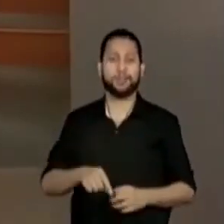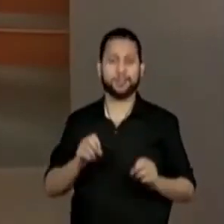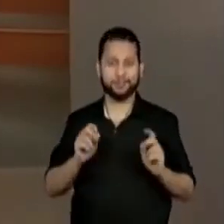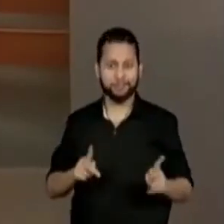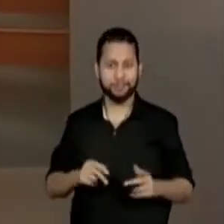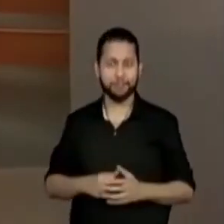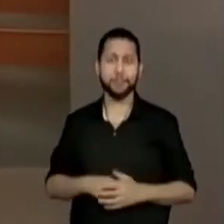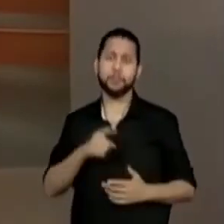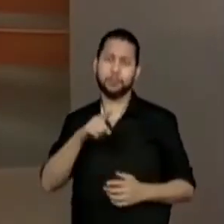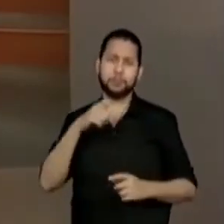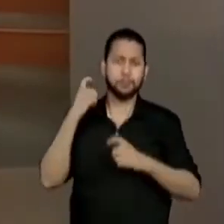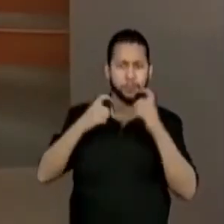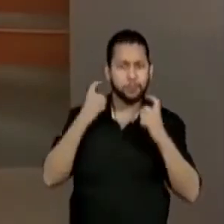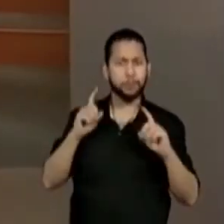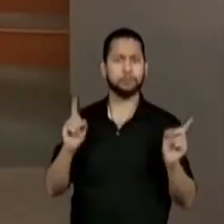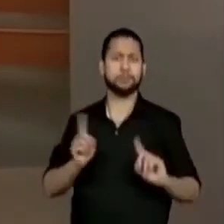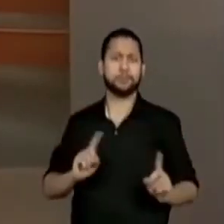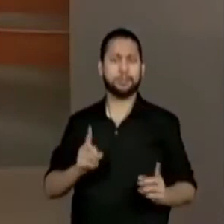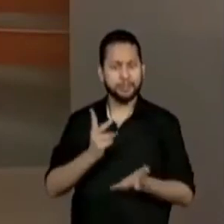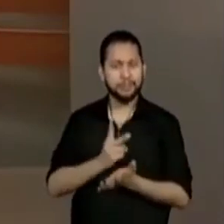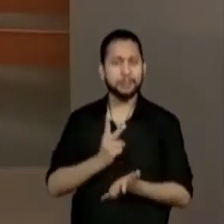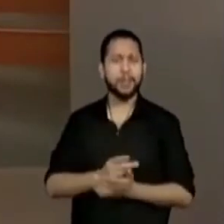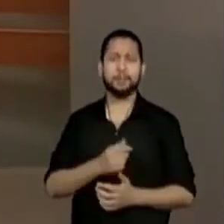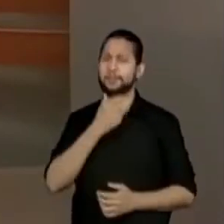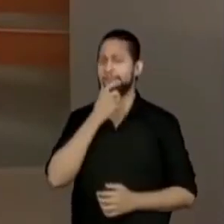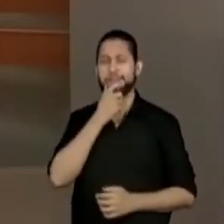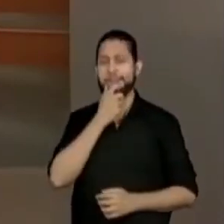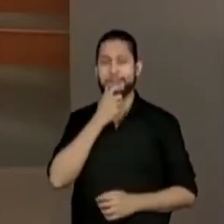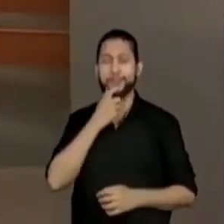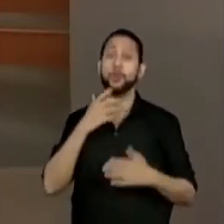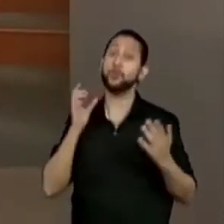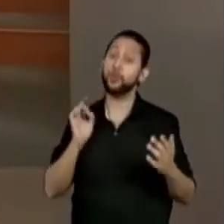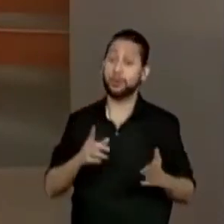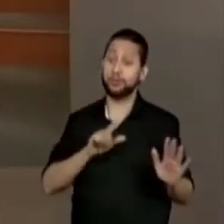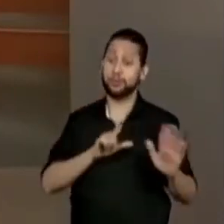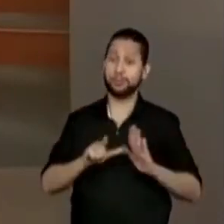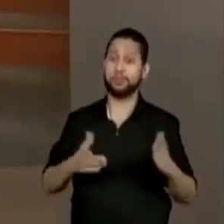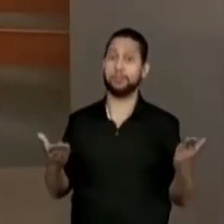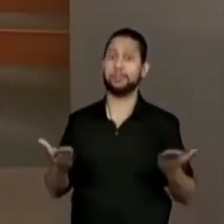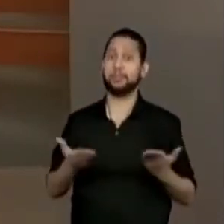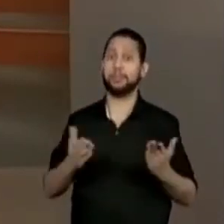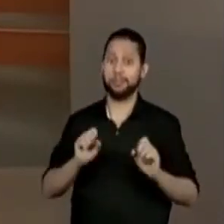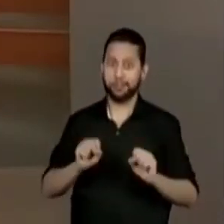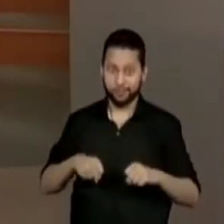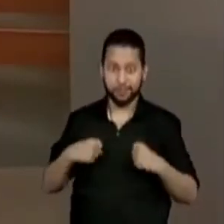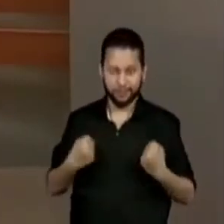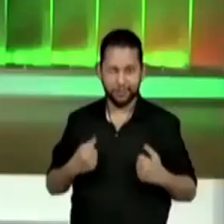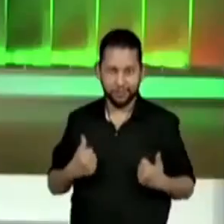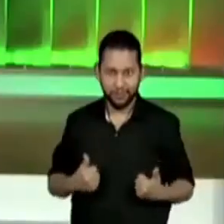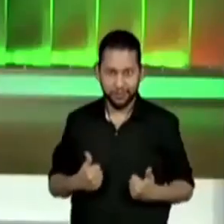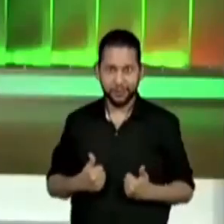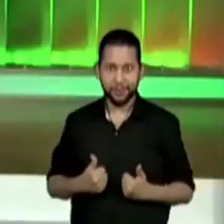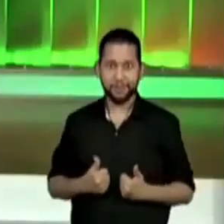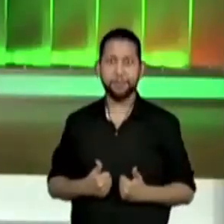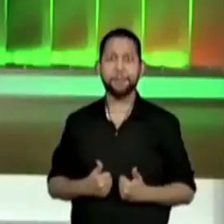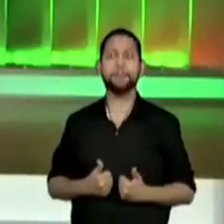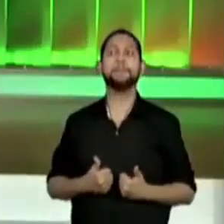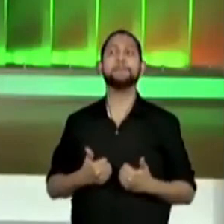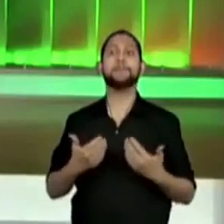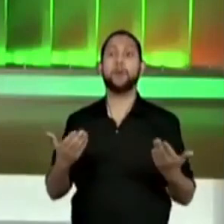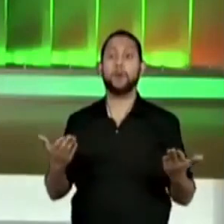Não fiquem preocupados, não vai ser sempre assim, ok? Só nessa semana de recuperação, tá? Vamos lá.